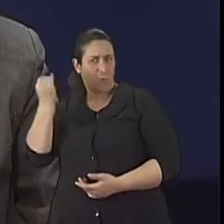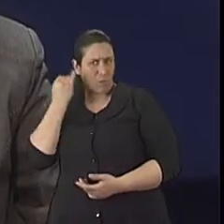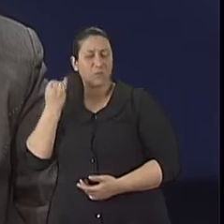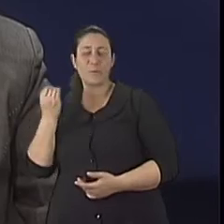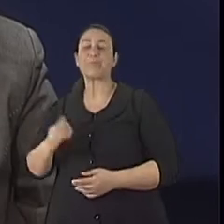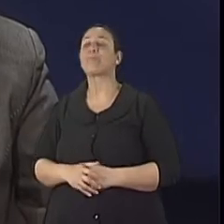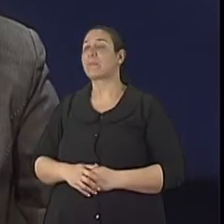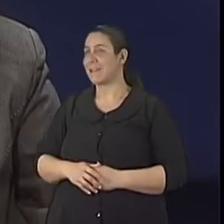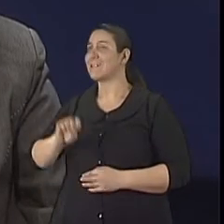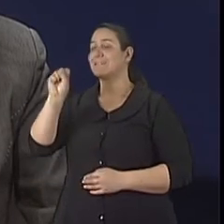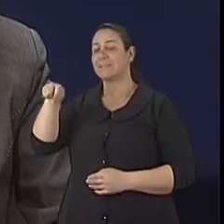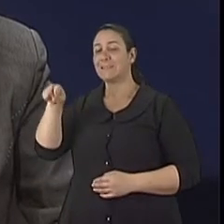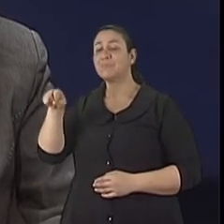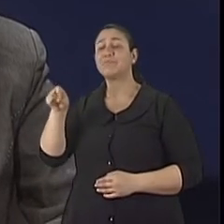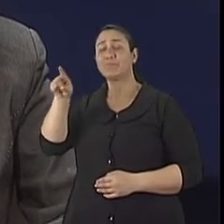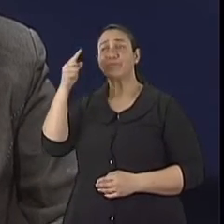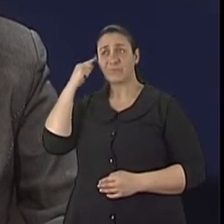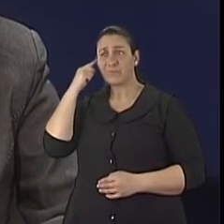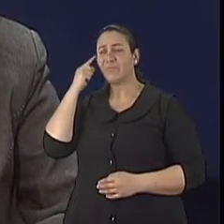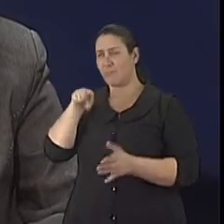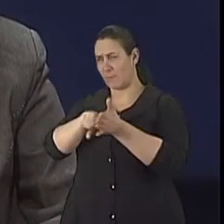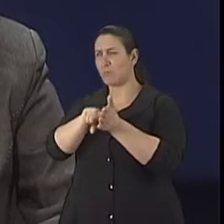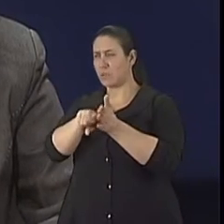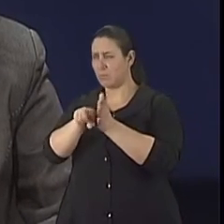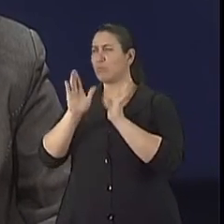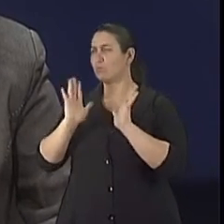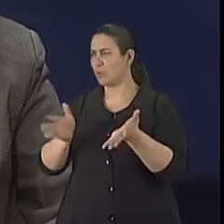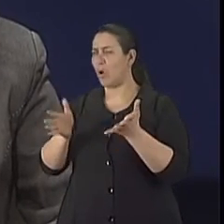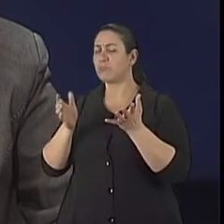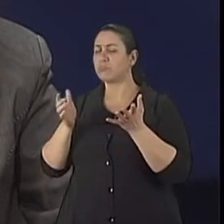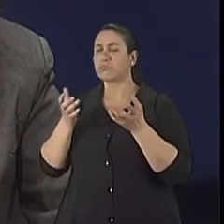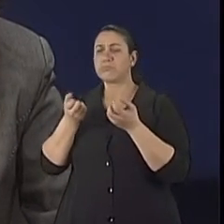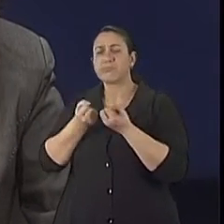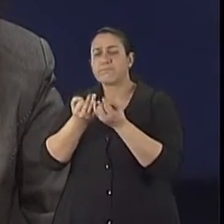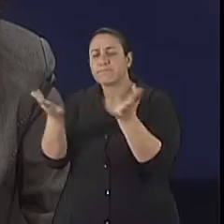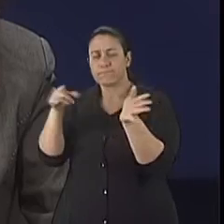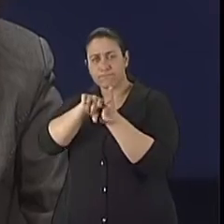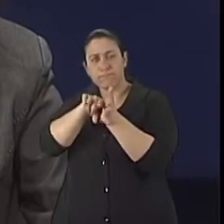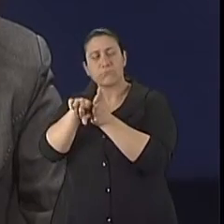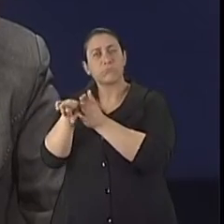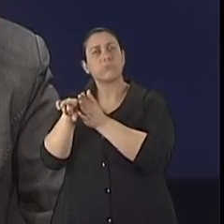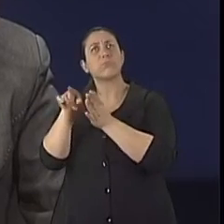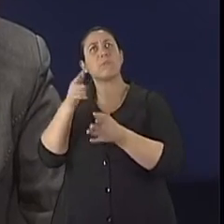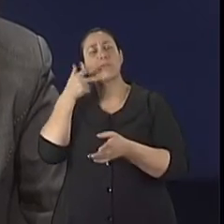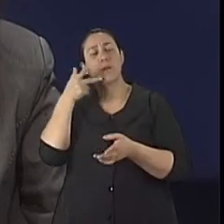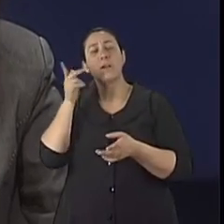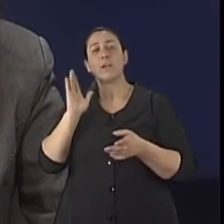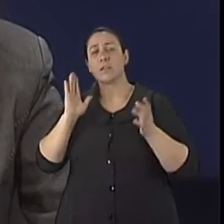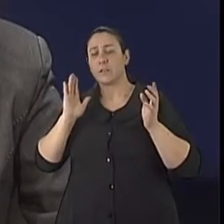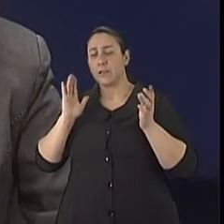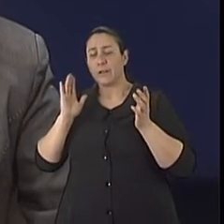Porque o que a gente observa é que as pesquisas que são realizadas para avaliar a eficácia dos medicamentos, antes de liberar o